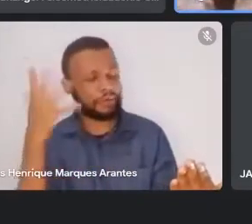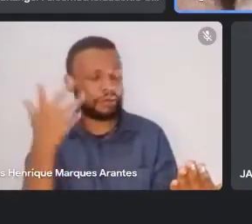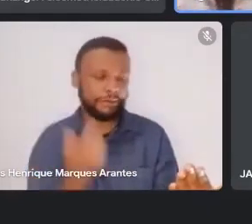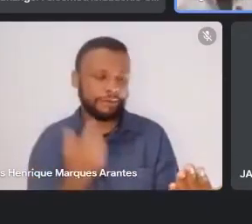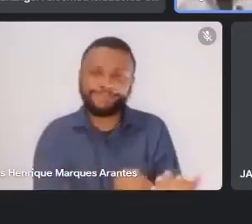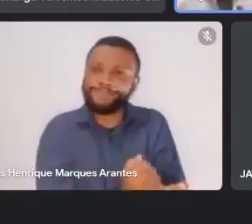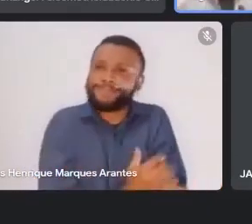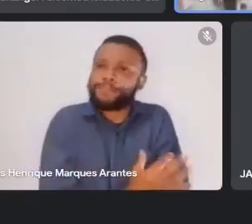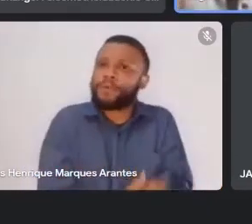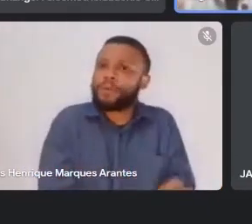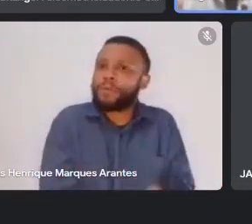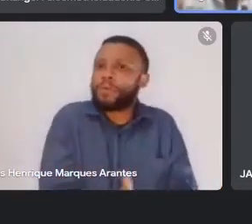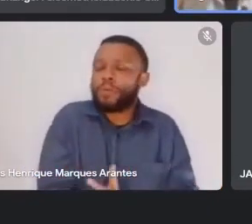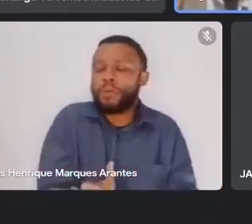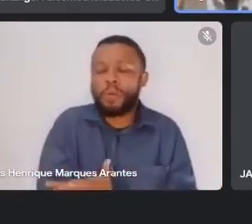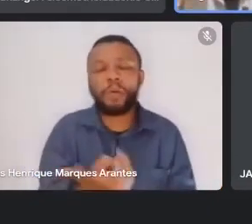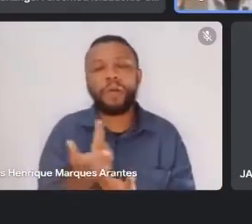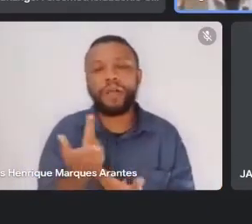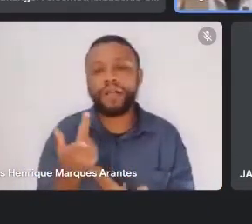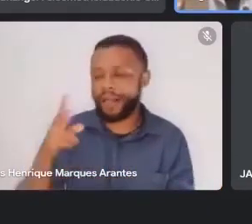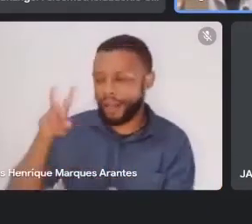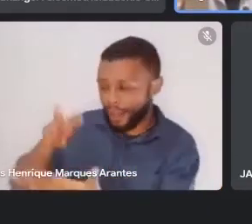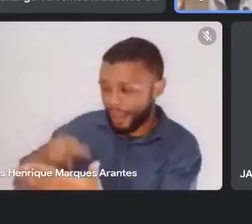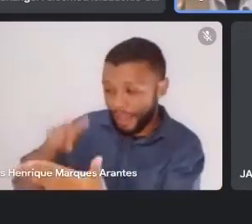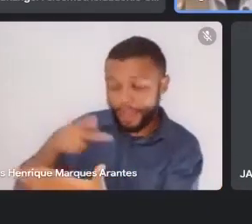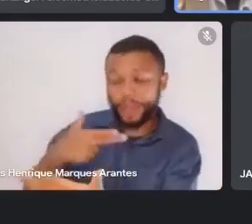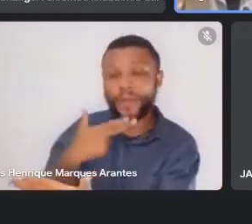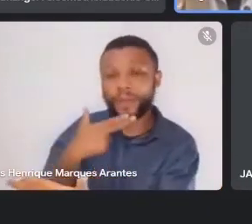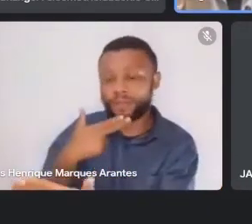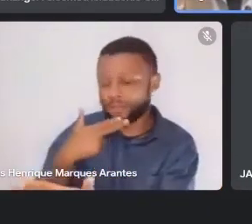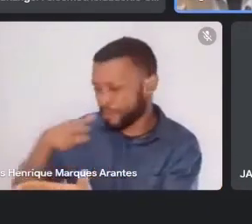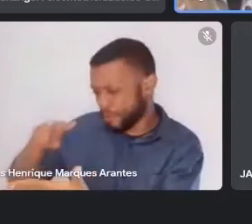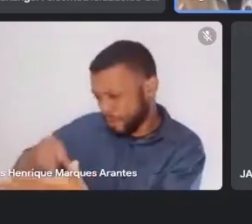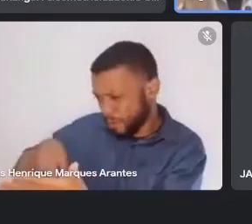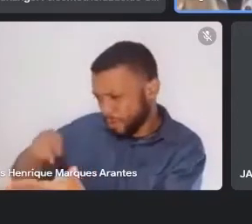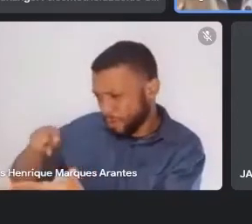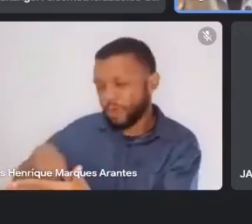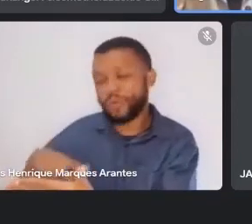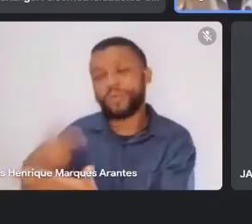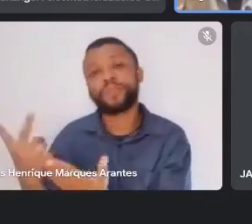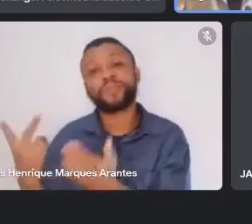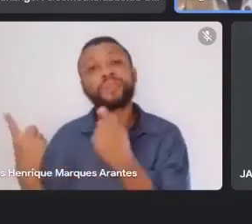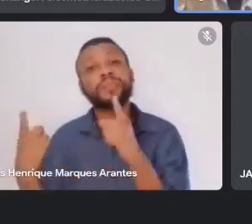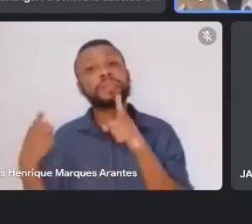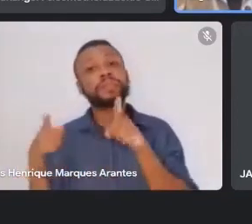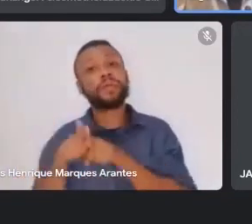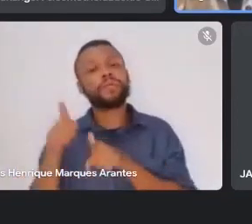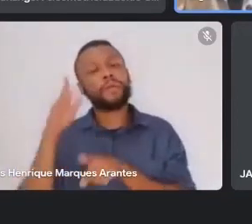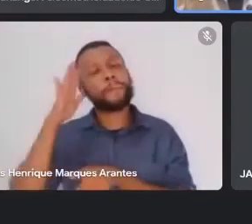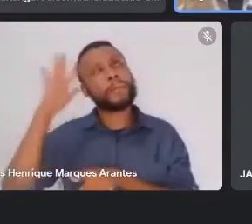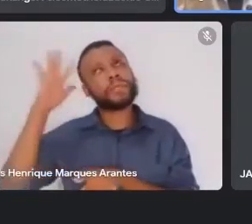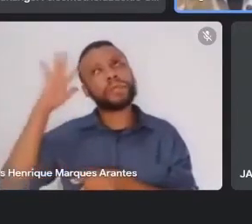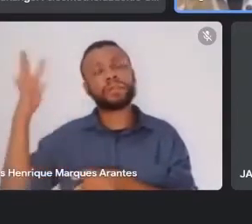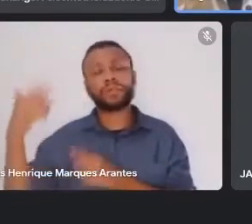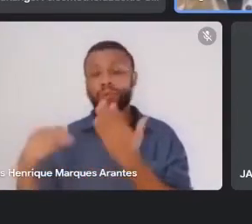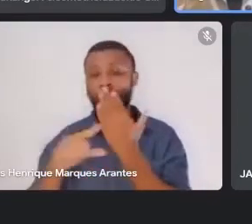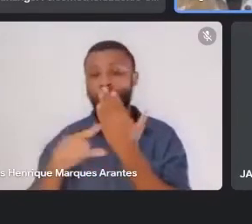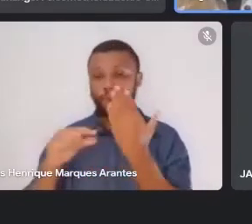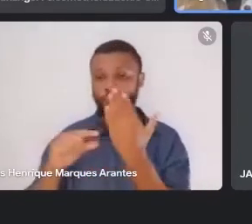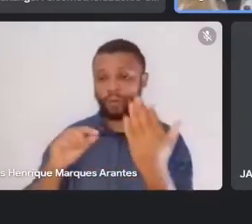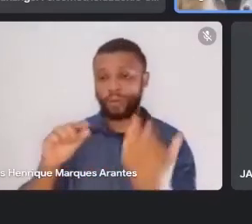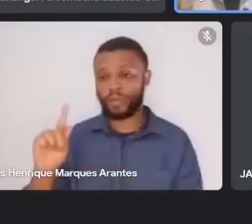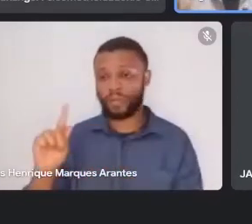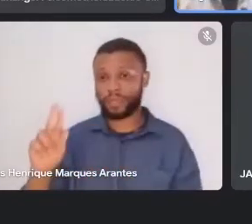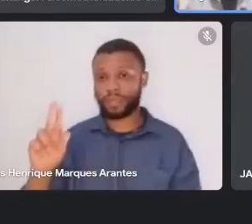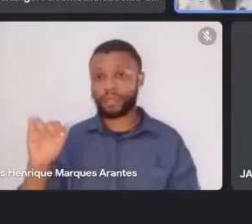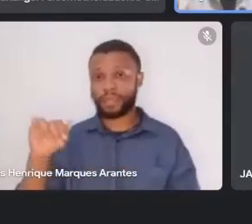tal, e aí, assim, eu fico pensando, quer dizer, o Guimarães Rosa tem uma